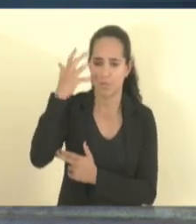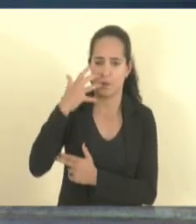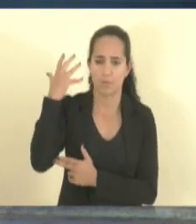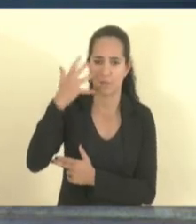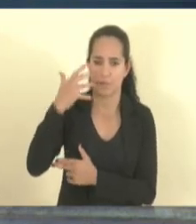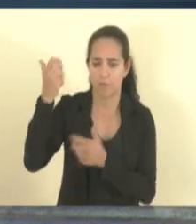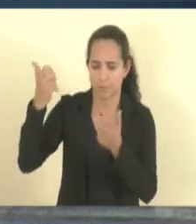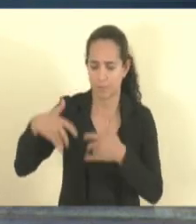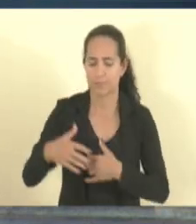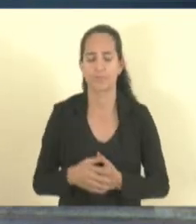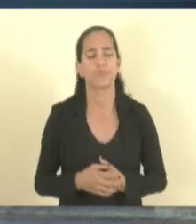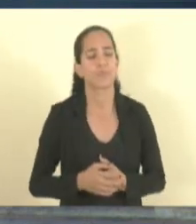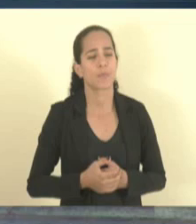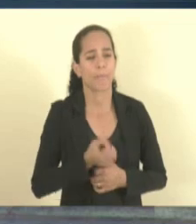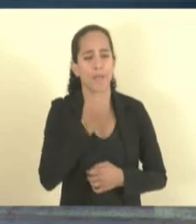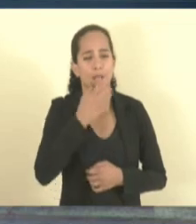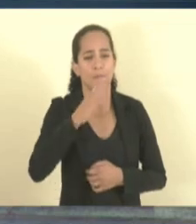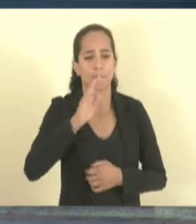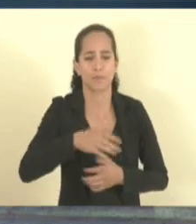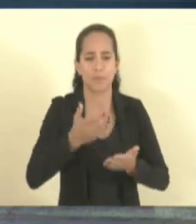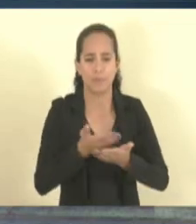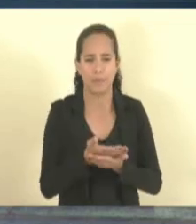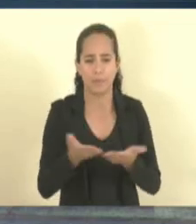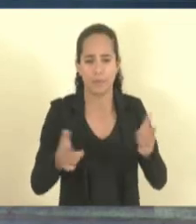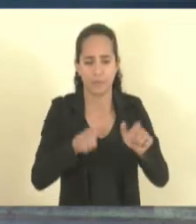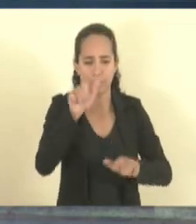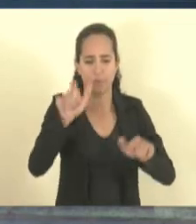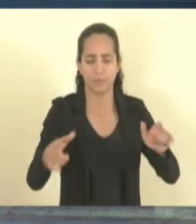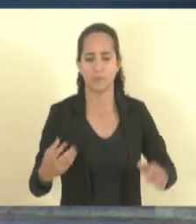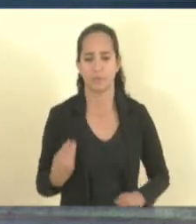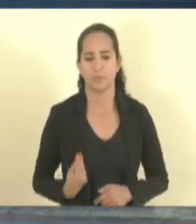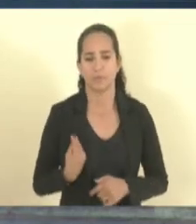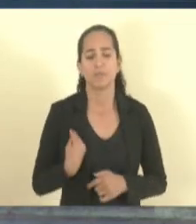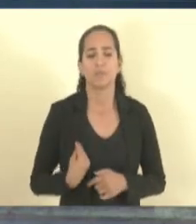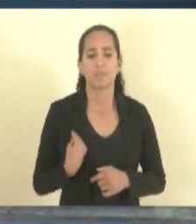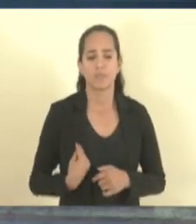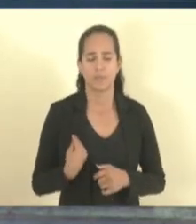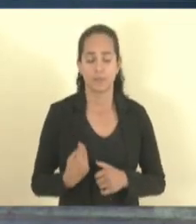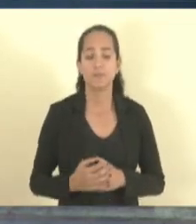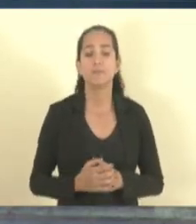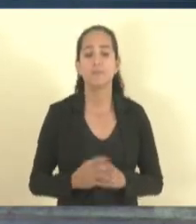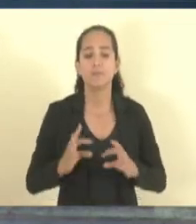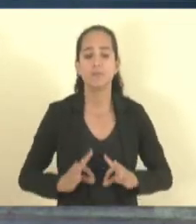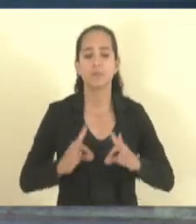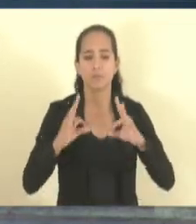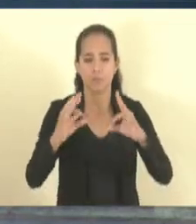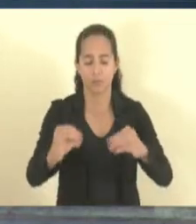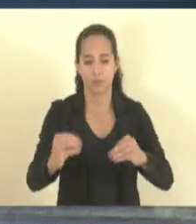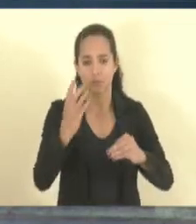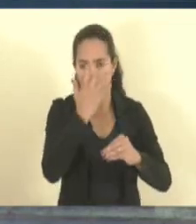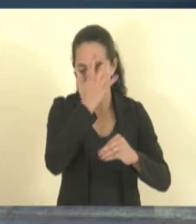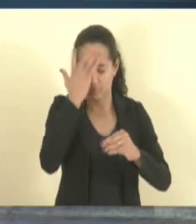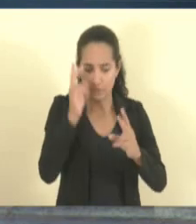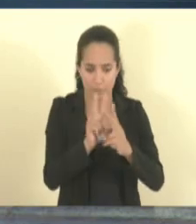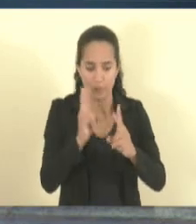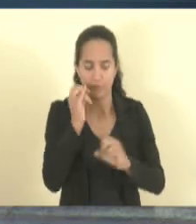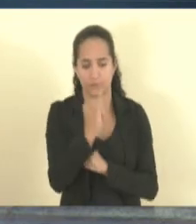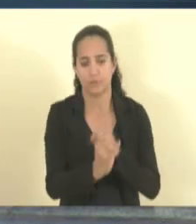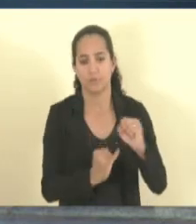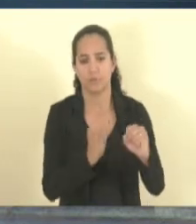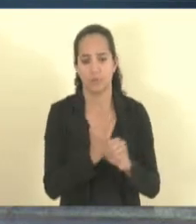Boa tarde a todos aqui presentes, todos que estão virtualmente,